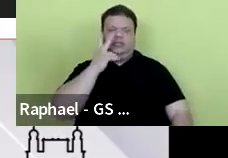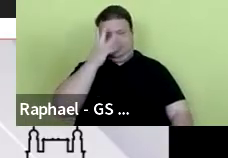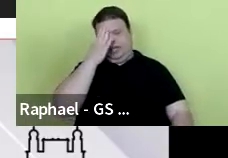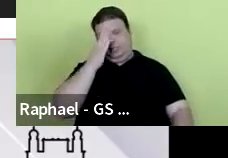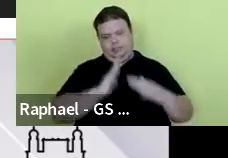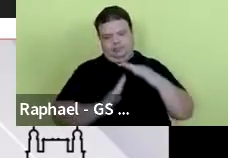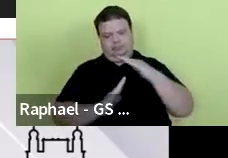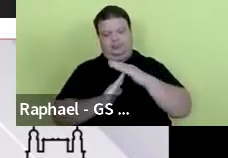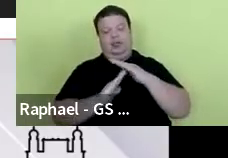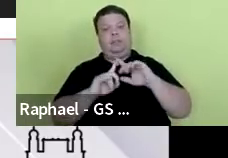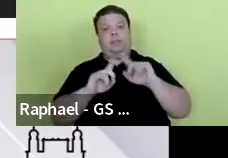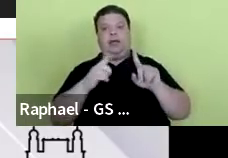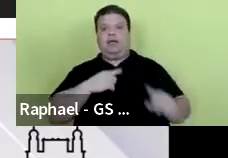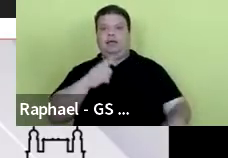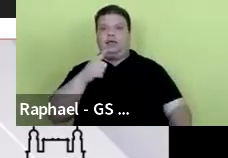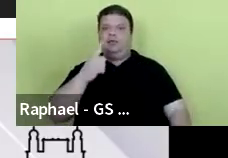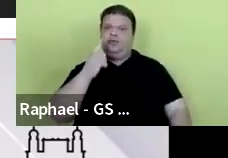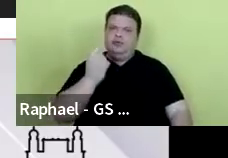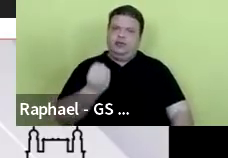mas eu vou deixar aqui essa